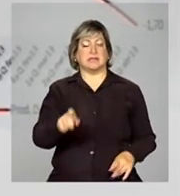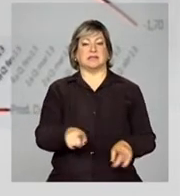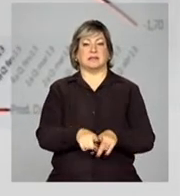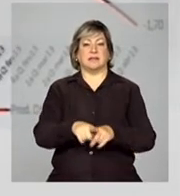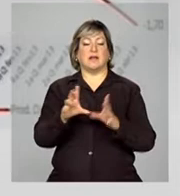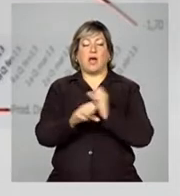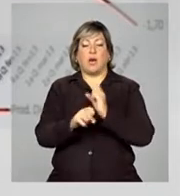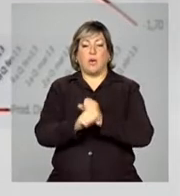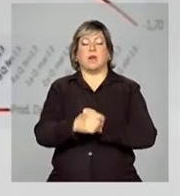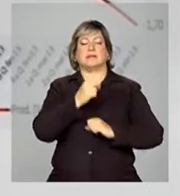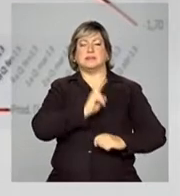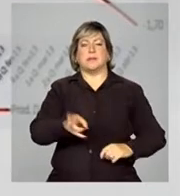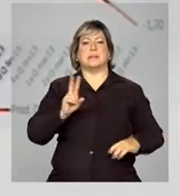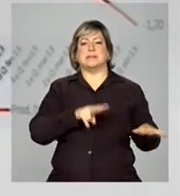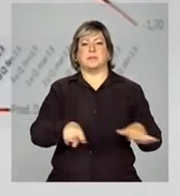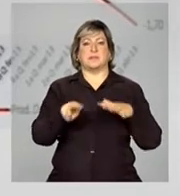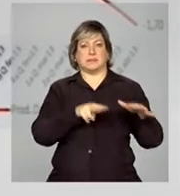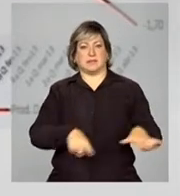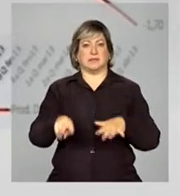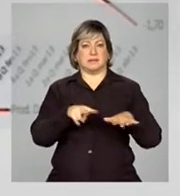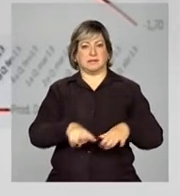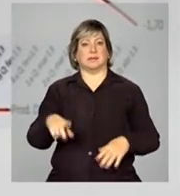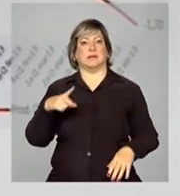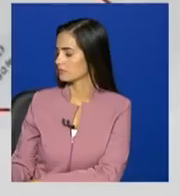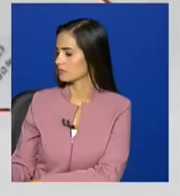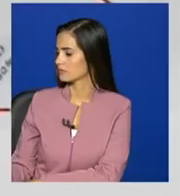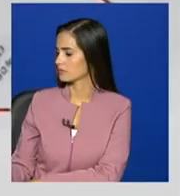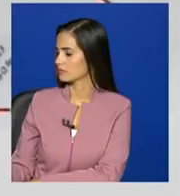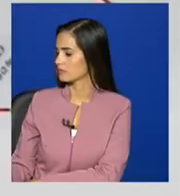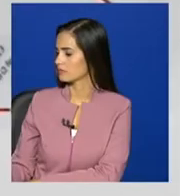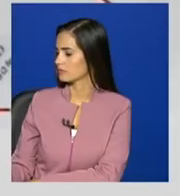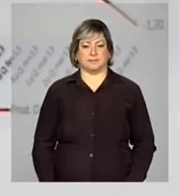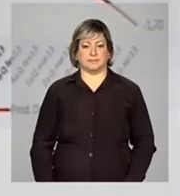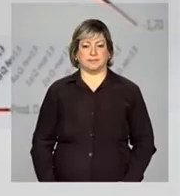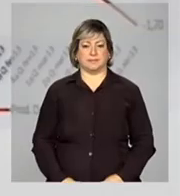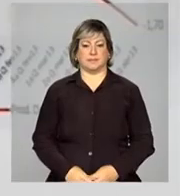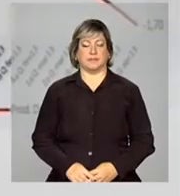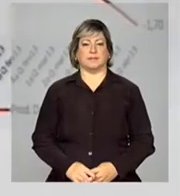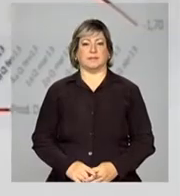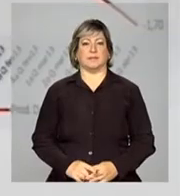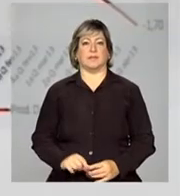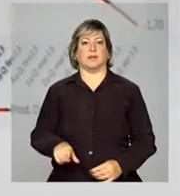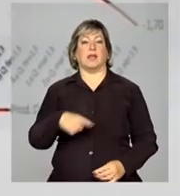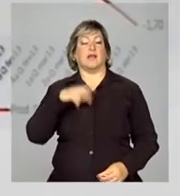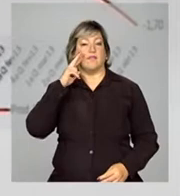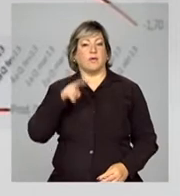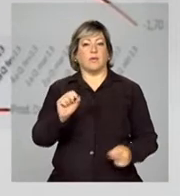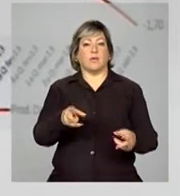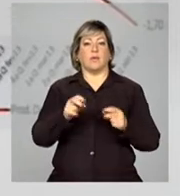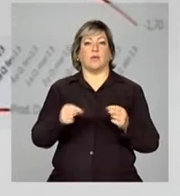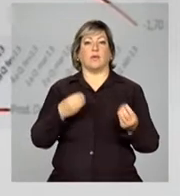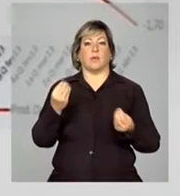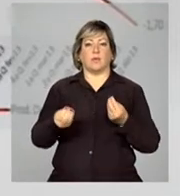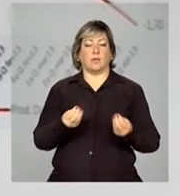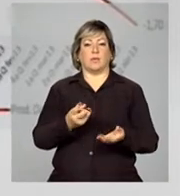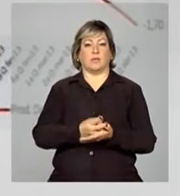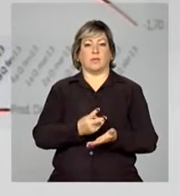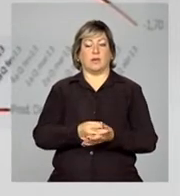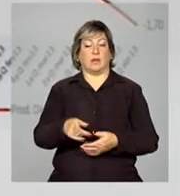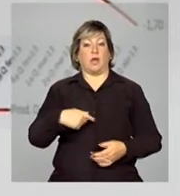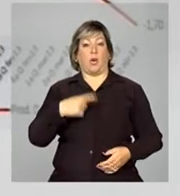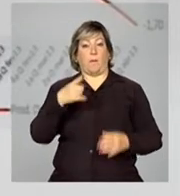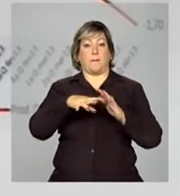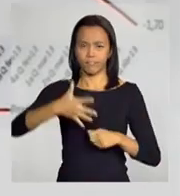semana. Então, na segunda quadrissemana de abril, aí a gente observa o mesmo fenômeno. Uma